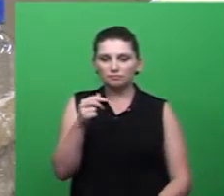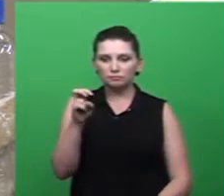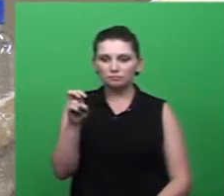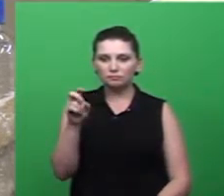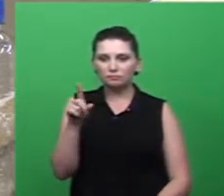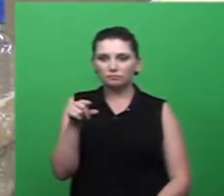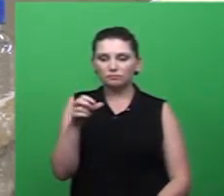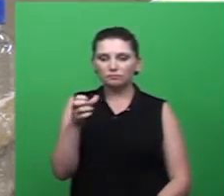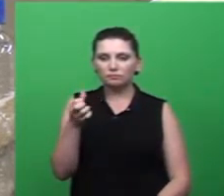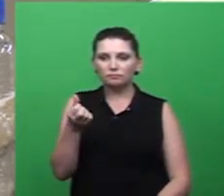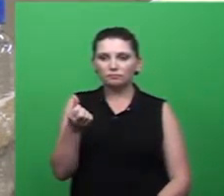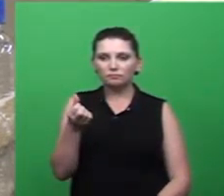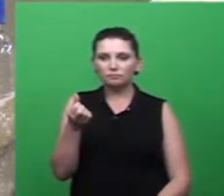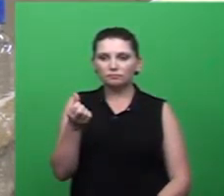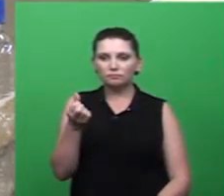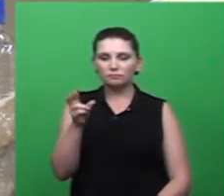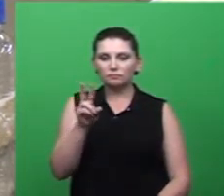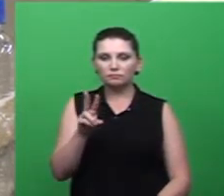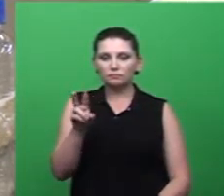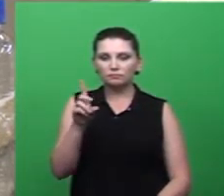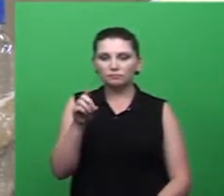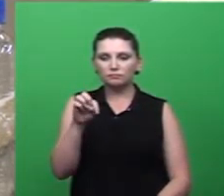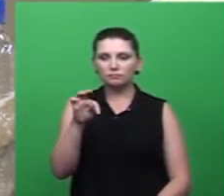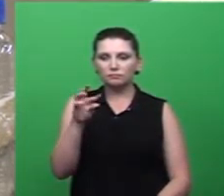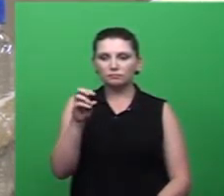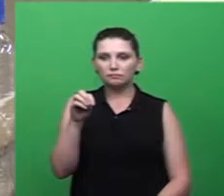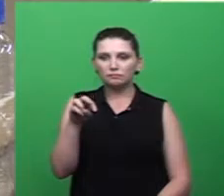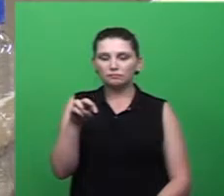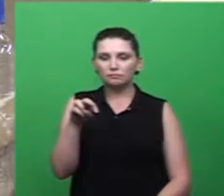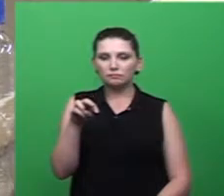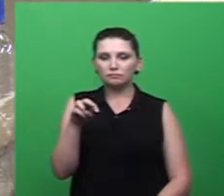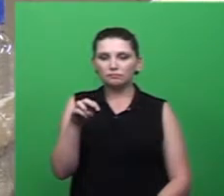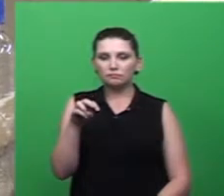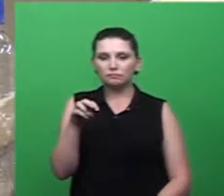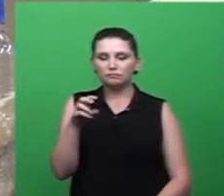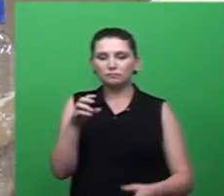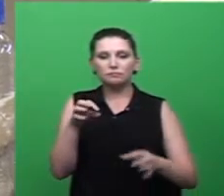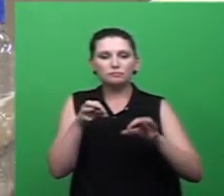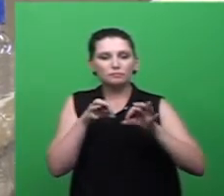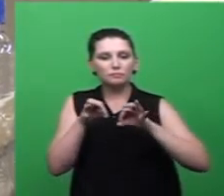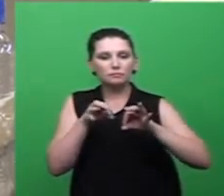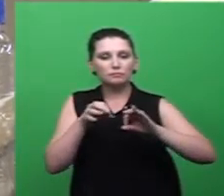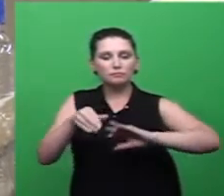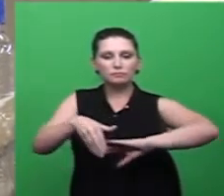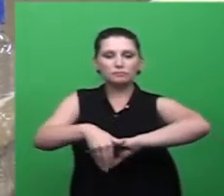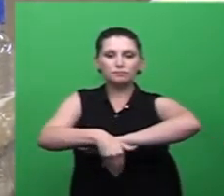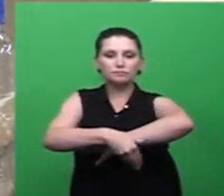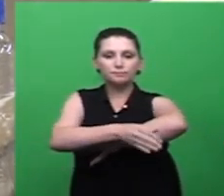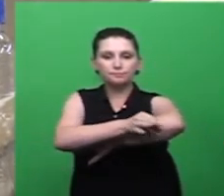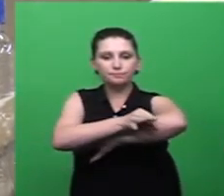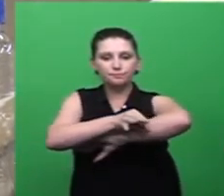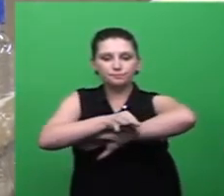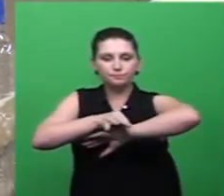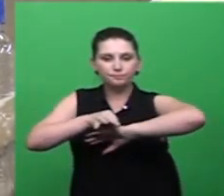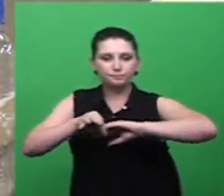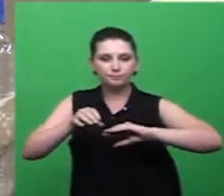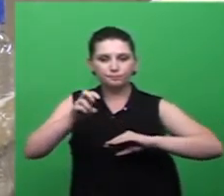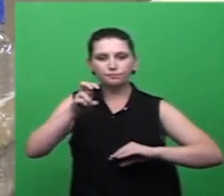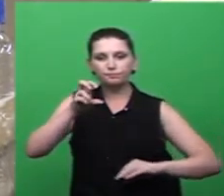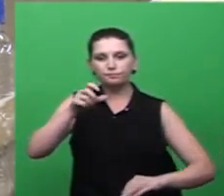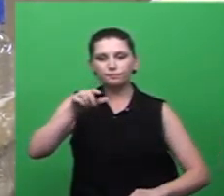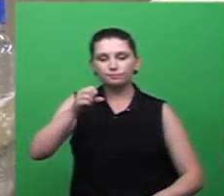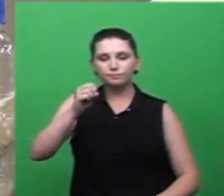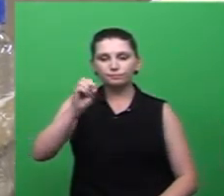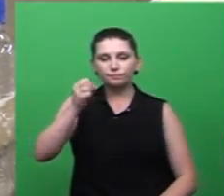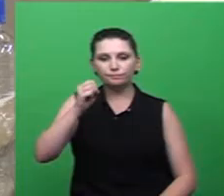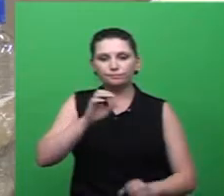-2016. Autoria, vereador Dailto Feuza. Assunto, revestimento com material consistente na rua 508, no